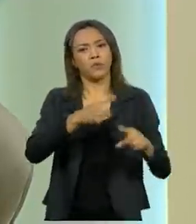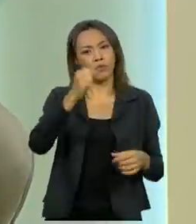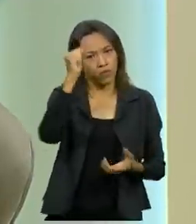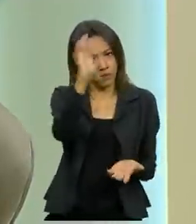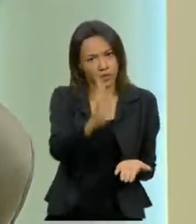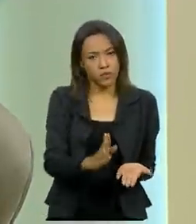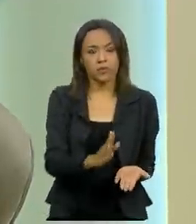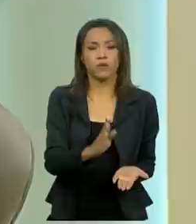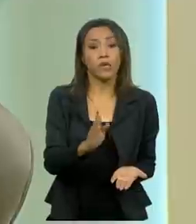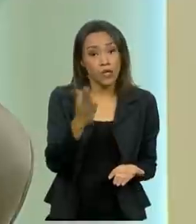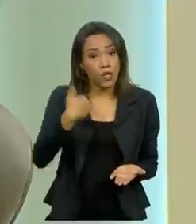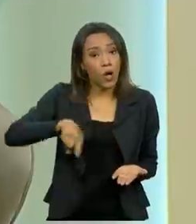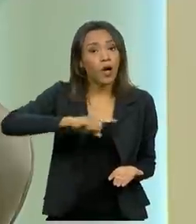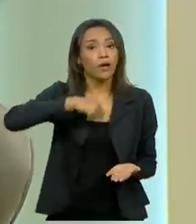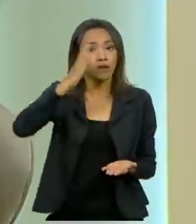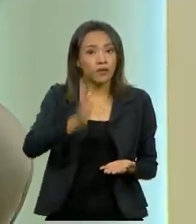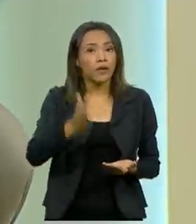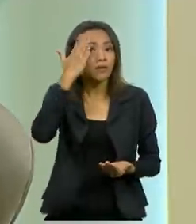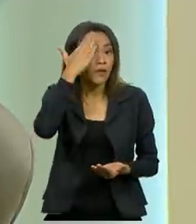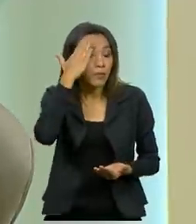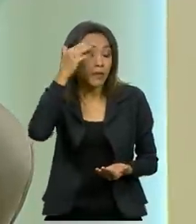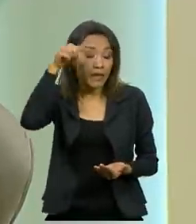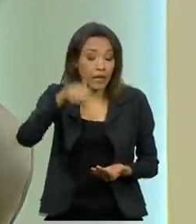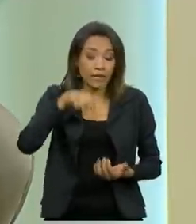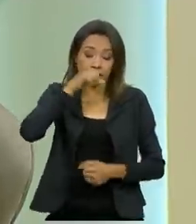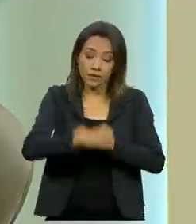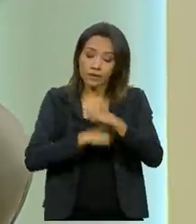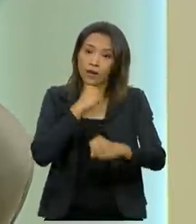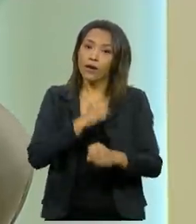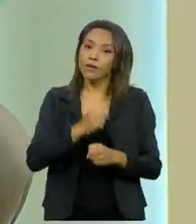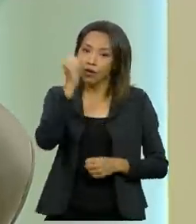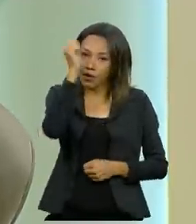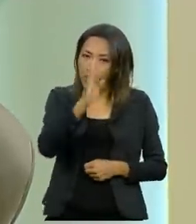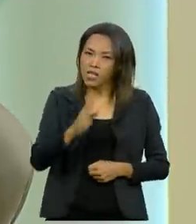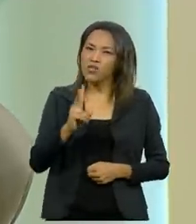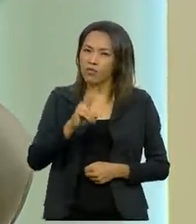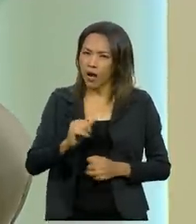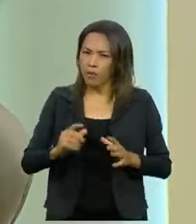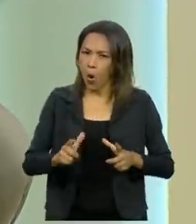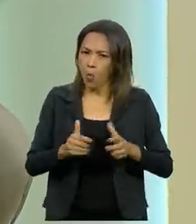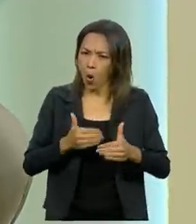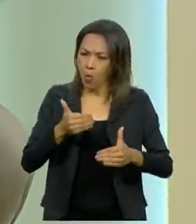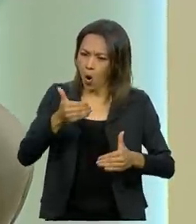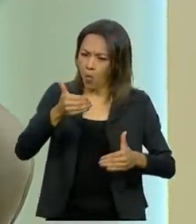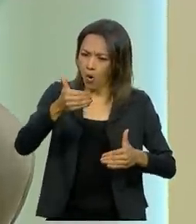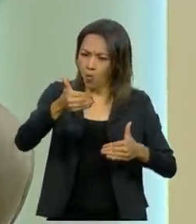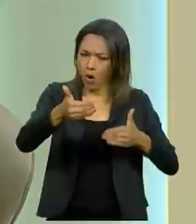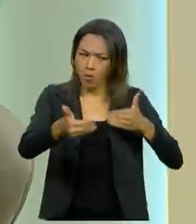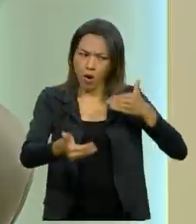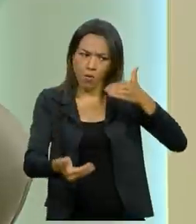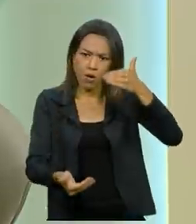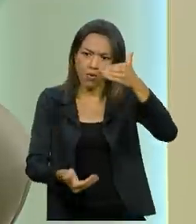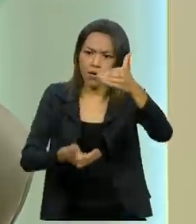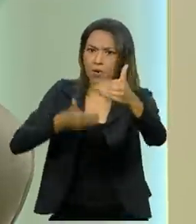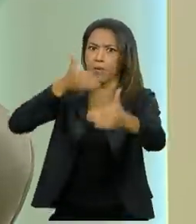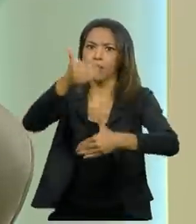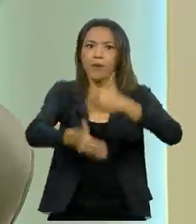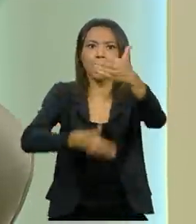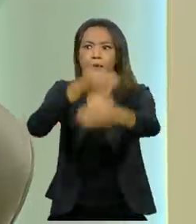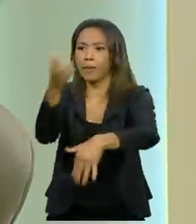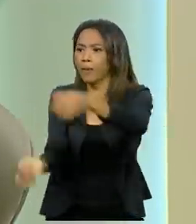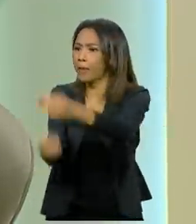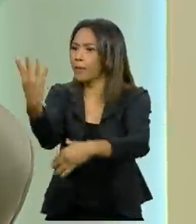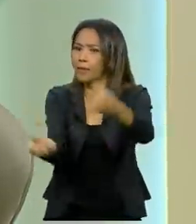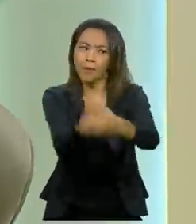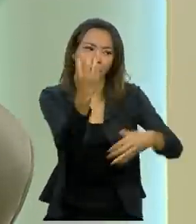porque sabemos que o Brasil, ele, esse ano, ele vai crescer, gerando emprego e dando boas